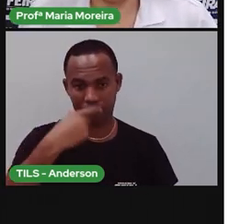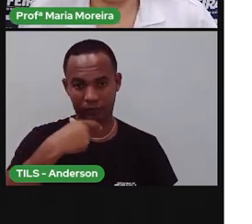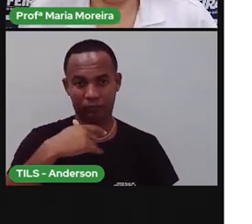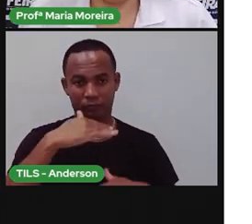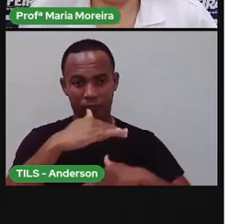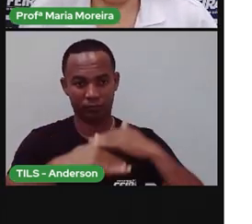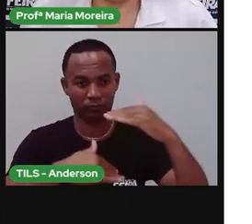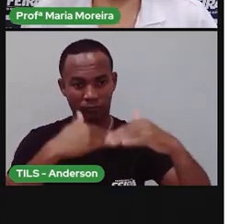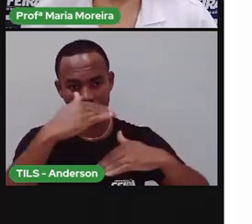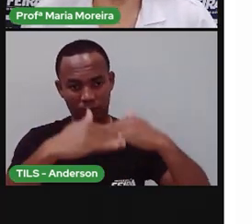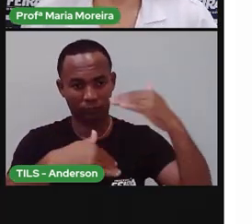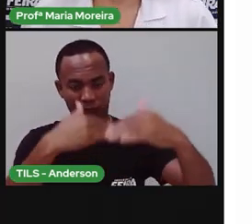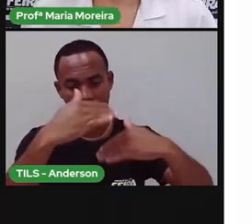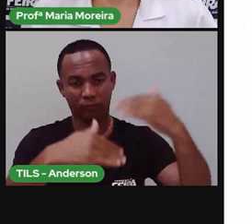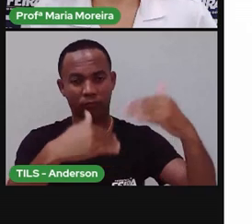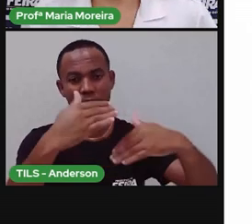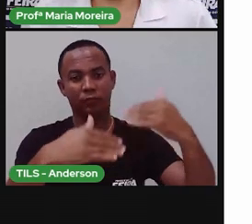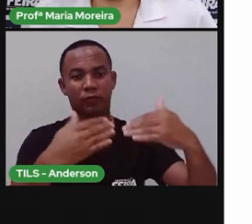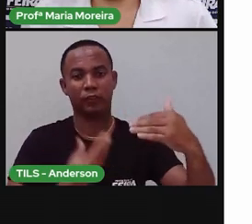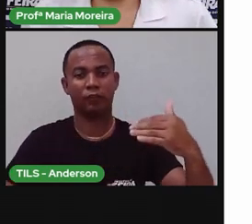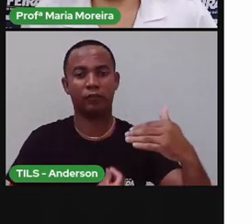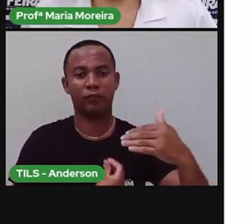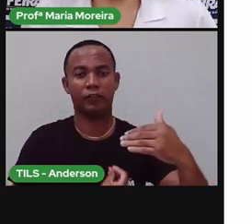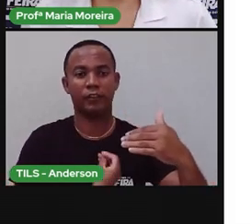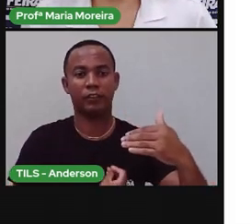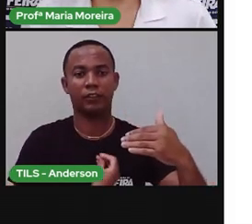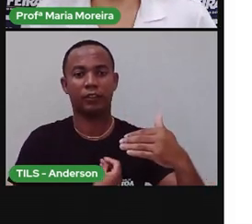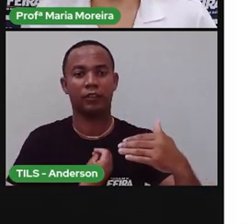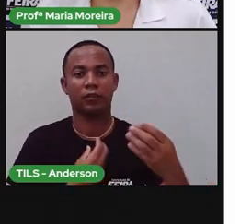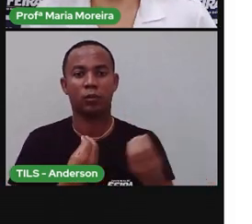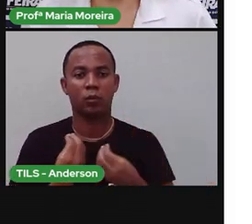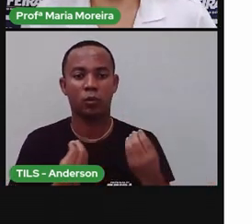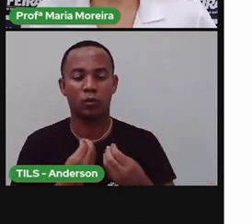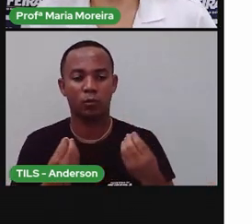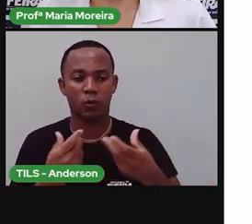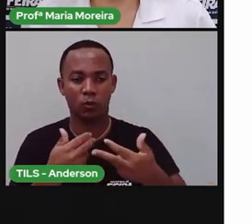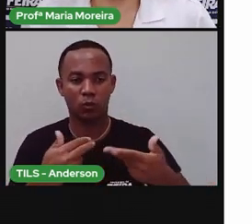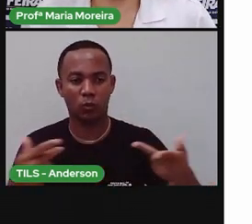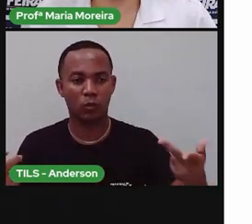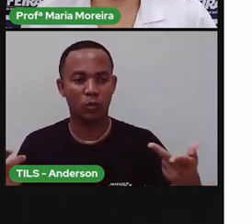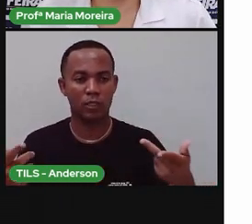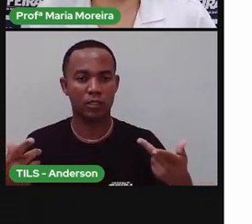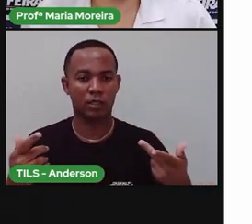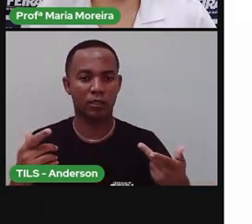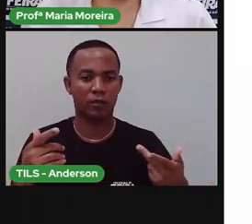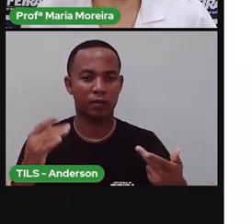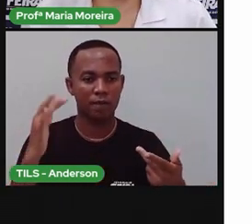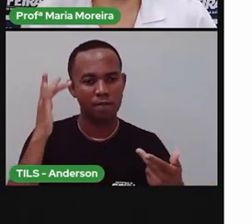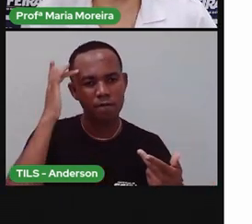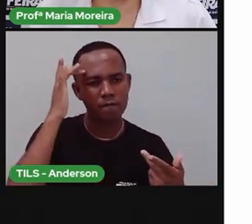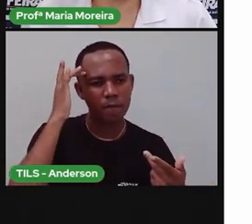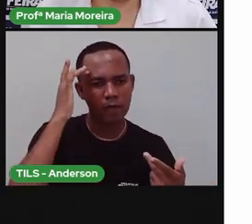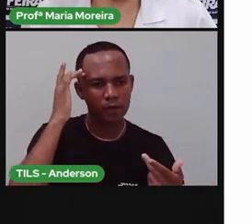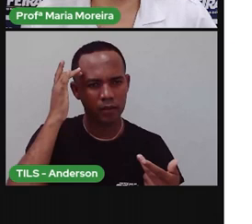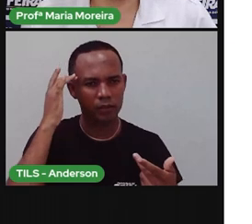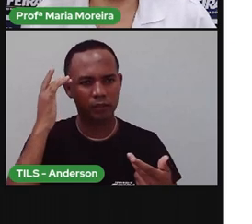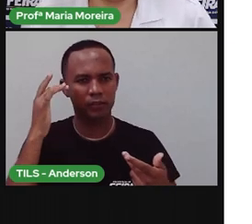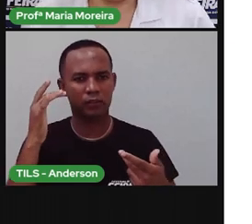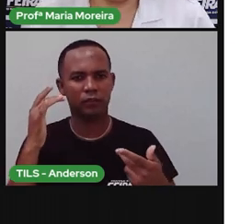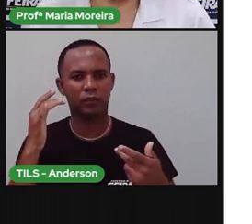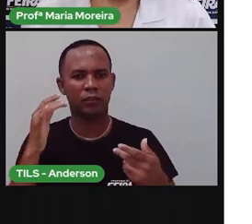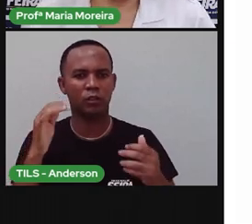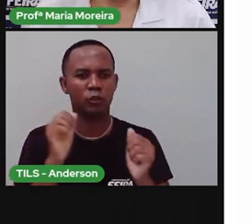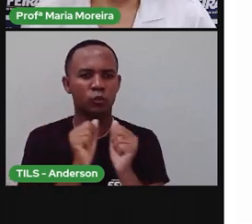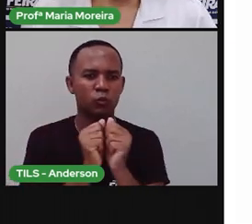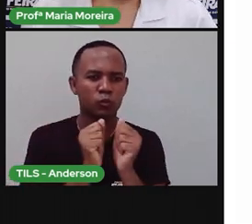longo de nossa vida, né? A partir das coisas, experiências que passamos, ou seja, através de nossas relações